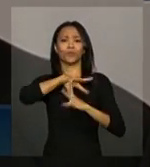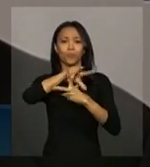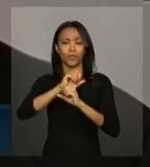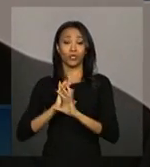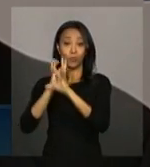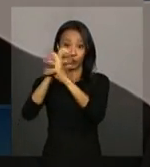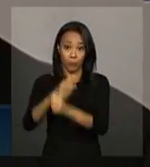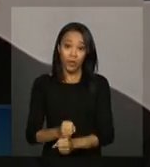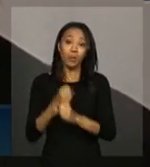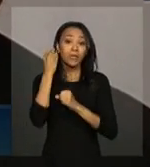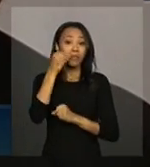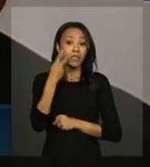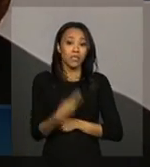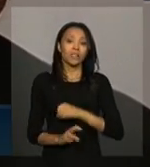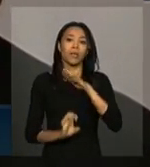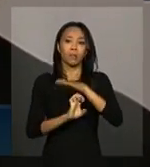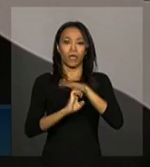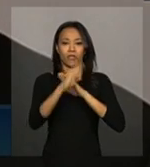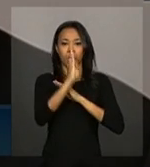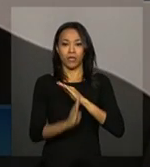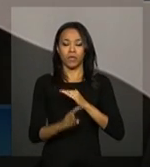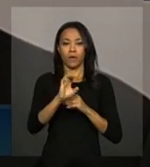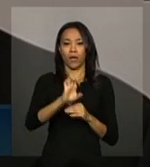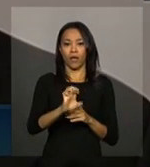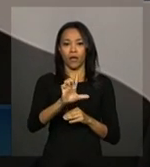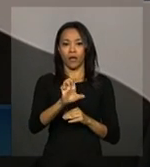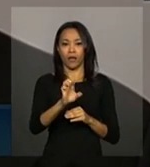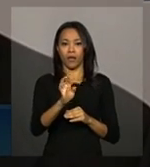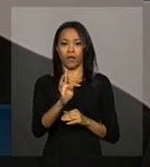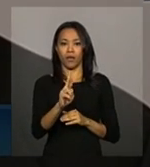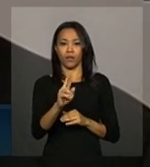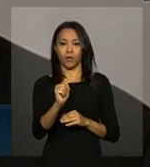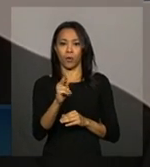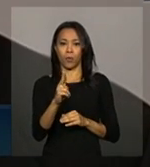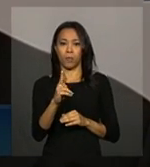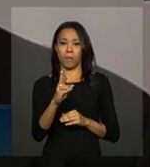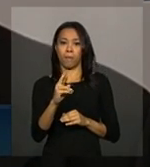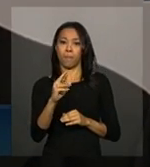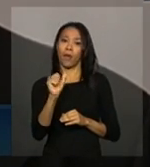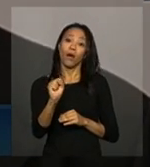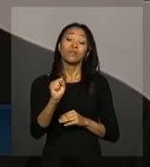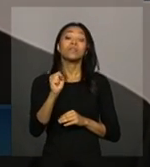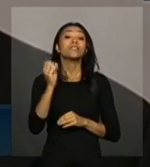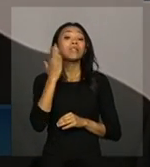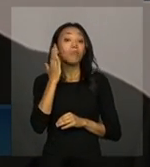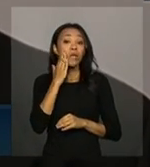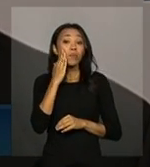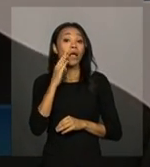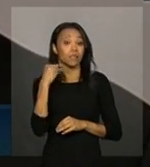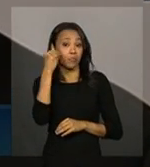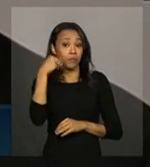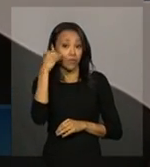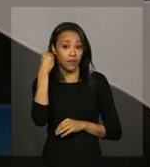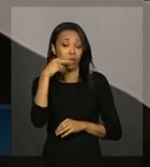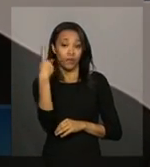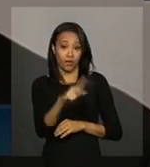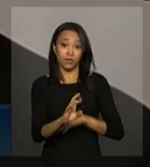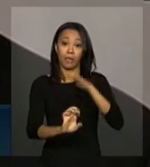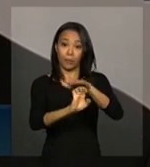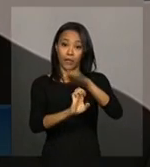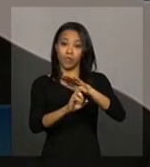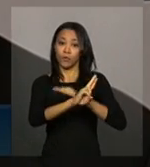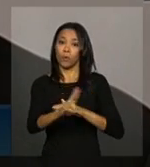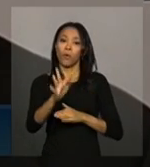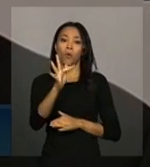Eletrobras. Nós todos sabemos a experiência que Furnas tem, já aí de alguns anos,